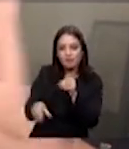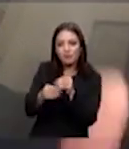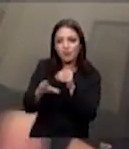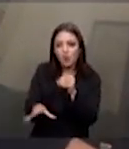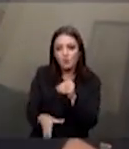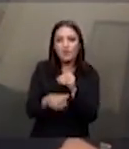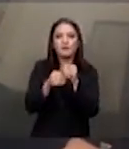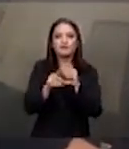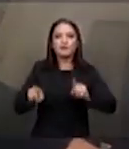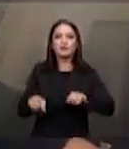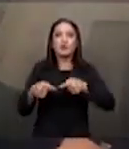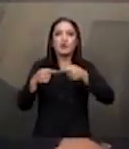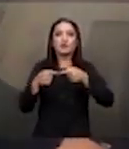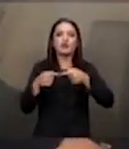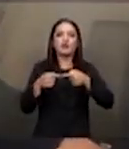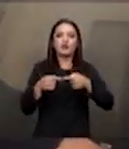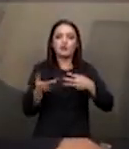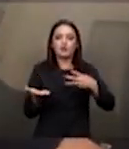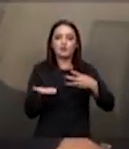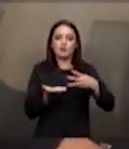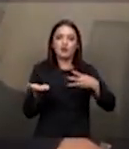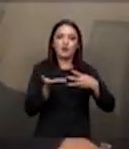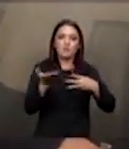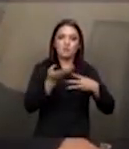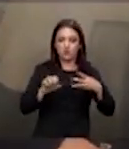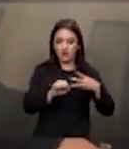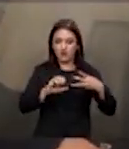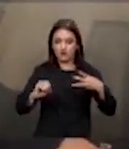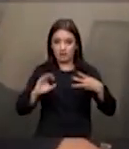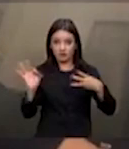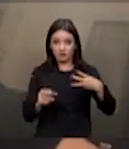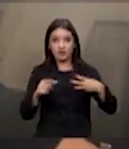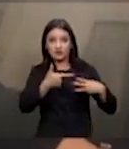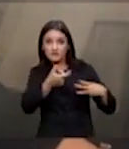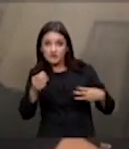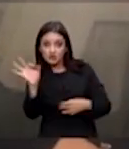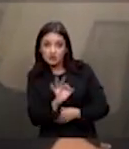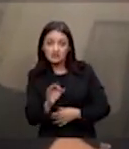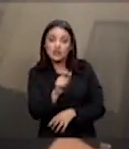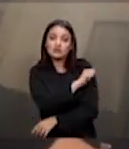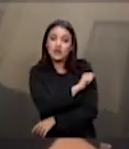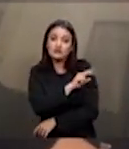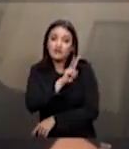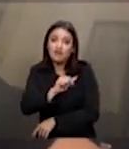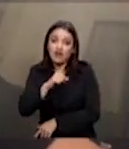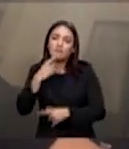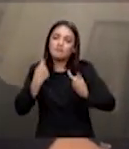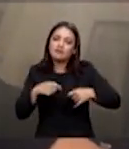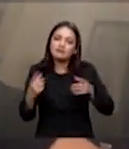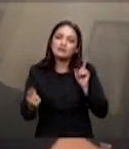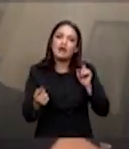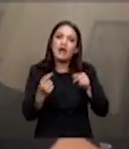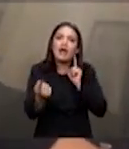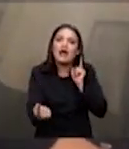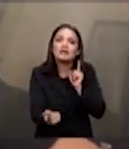serviços adicionais uma palavra é a Iniciaia Gonçalves Mendes da Universidade Federal de São Carlos que o currículo